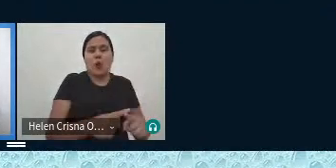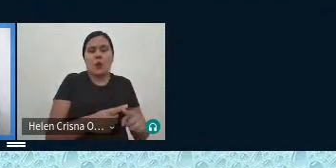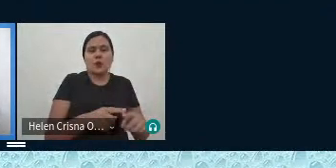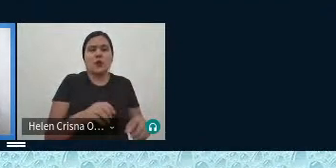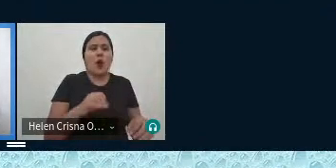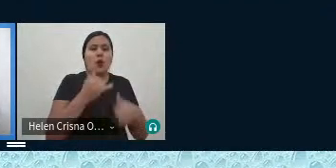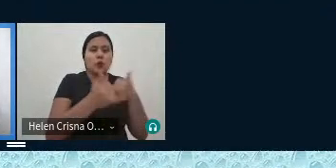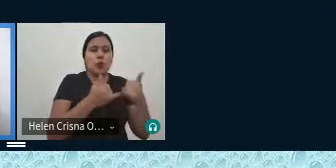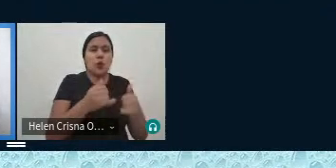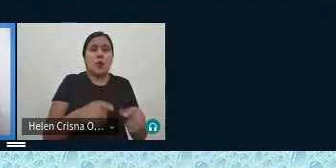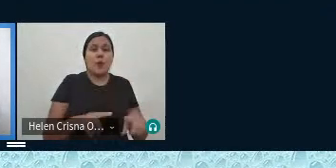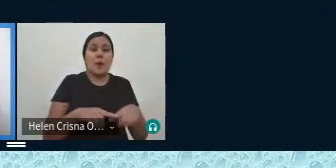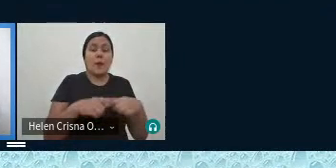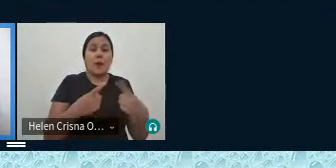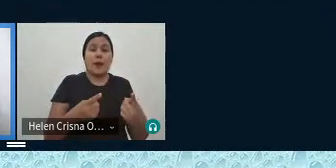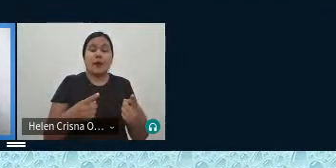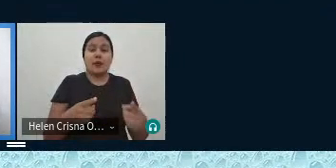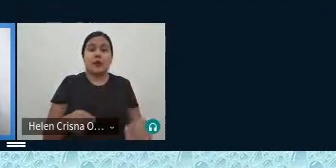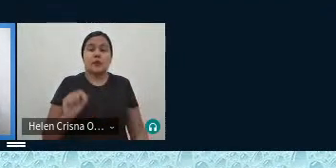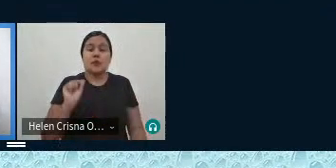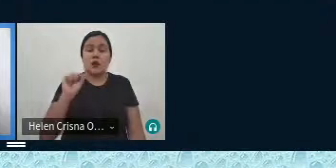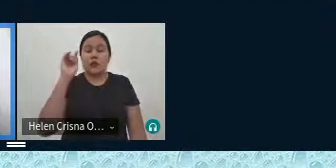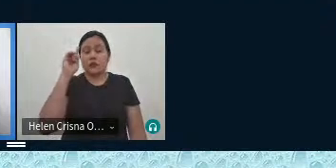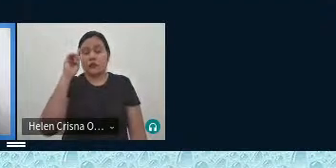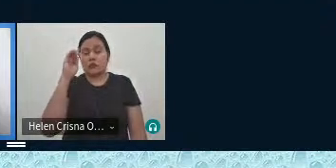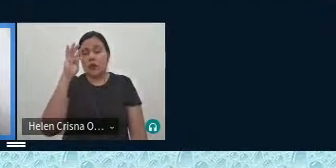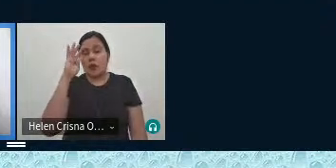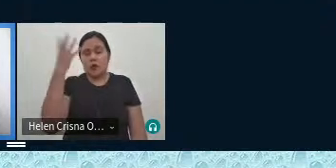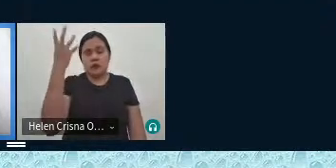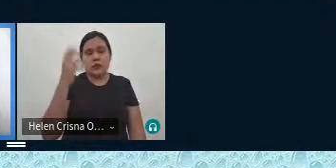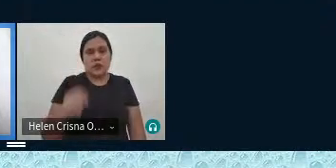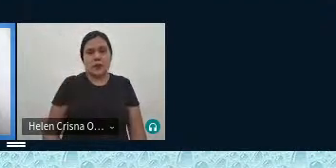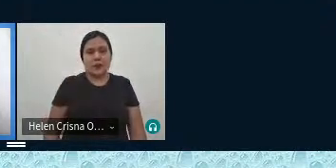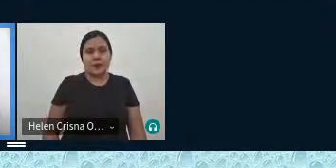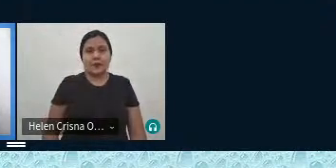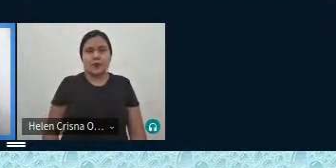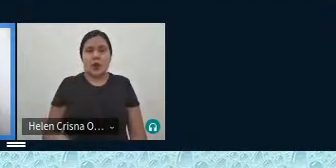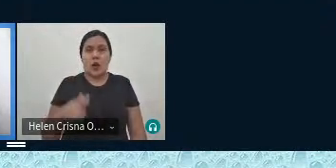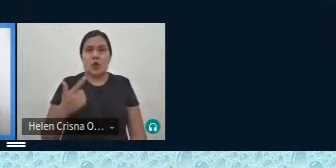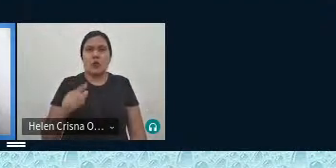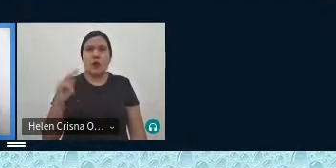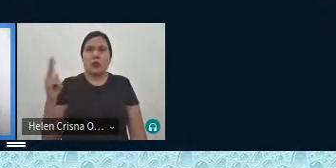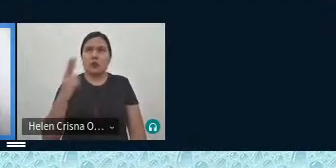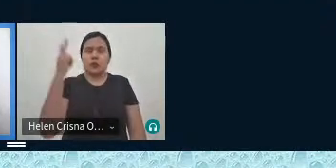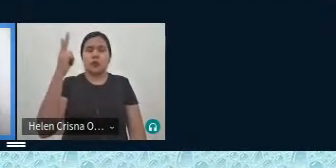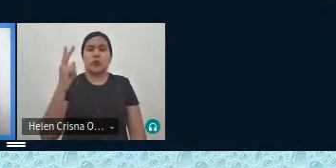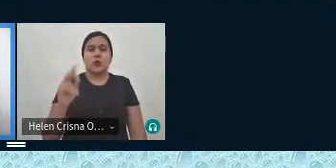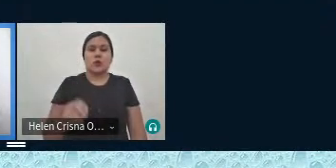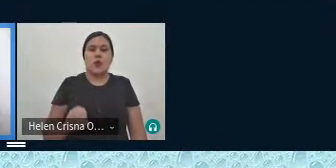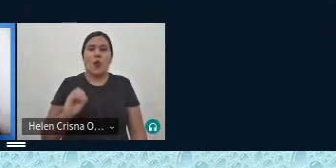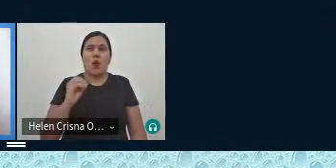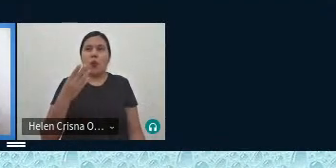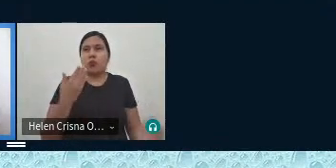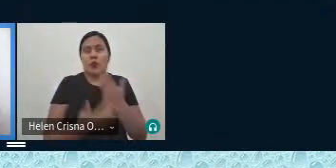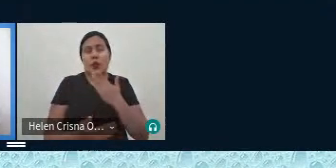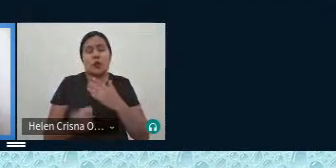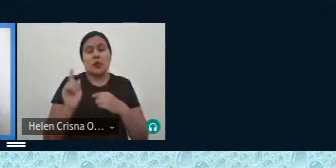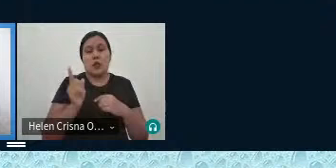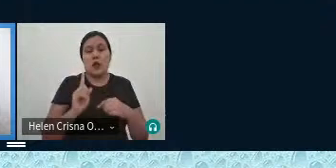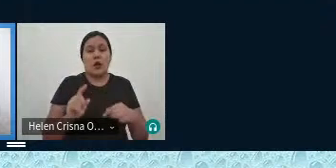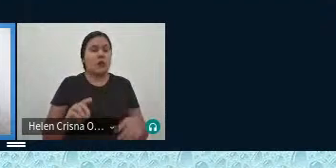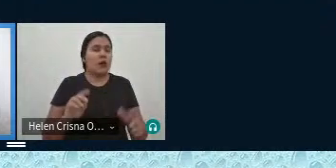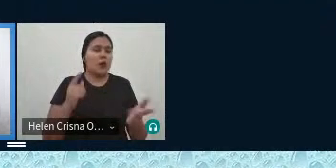o que acontece nesses jogos não prevalece a vitória de uns e derrota de outros não é essa